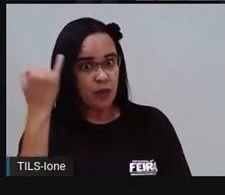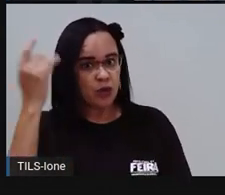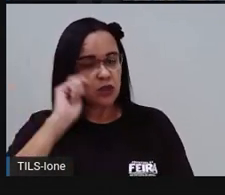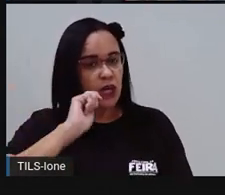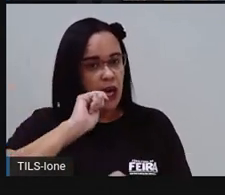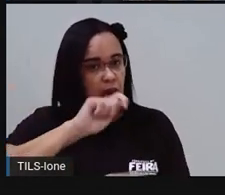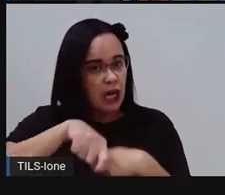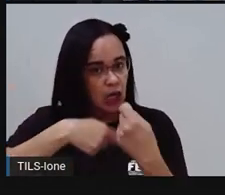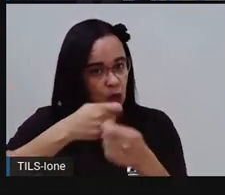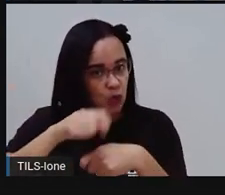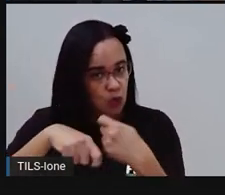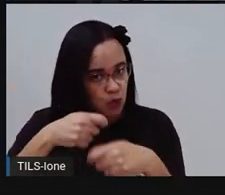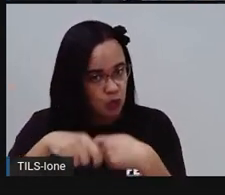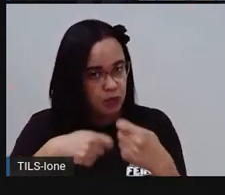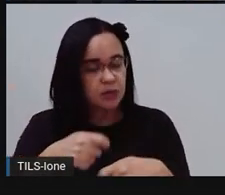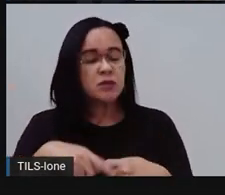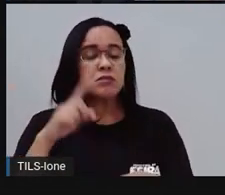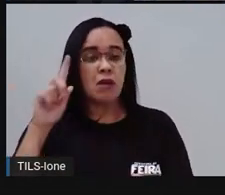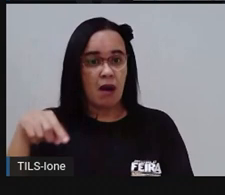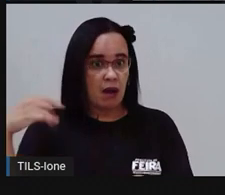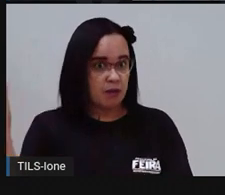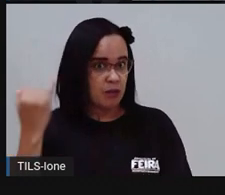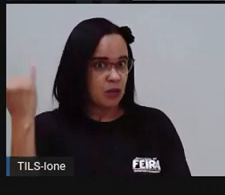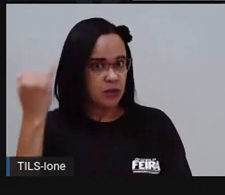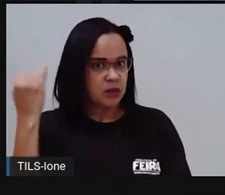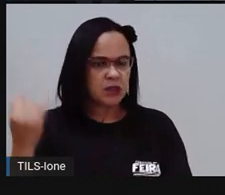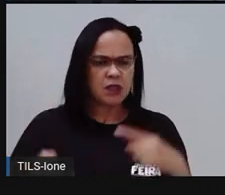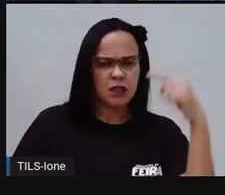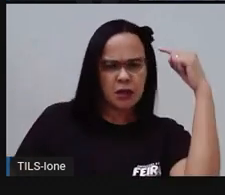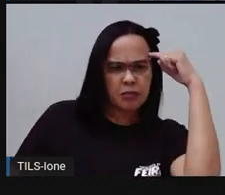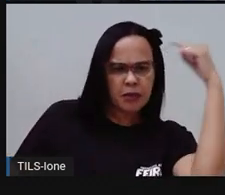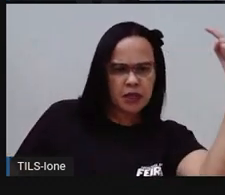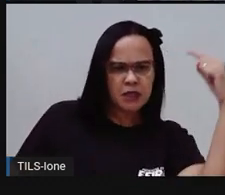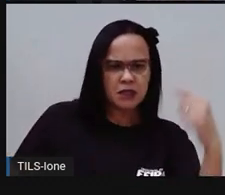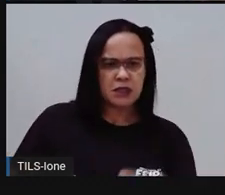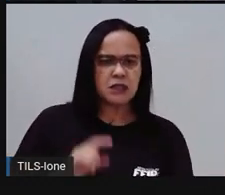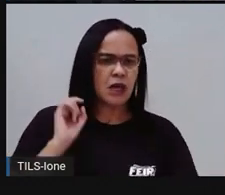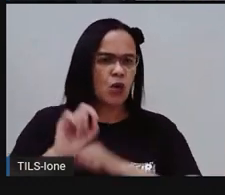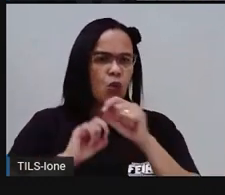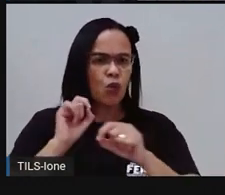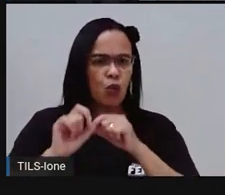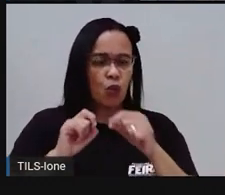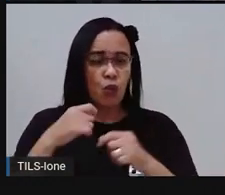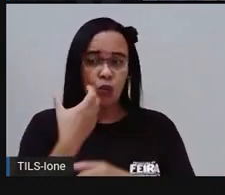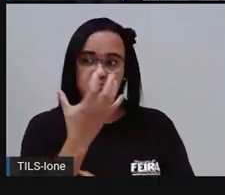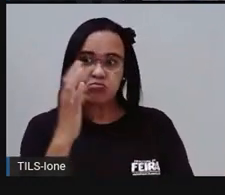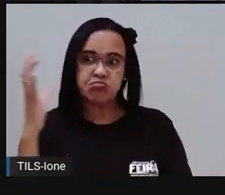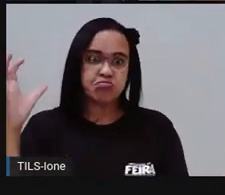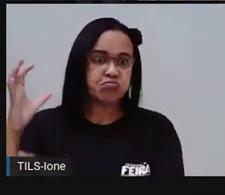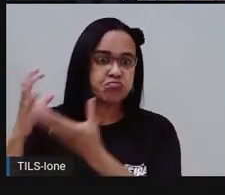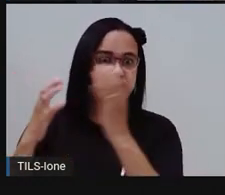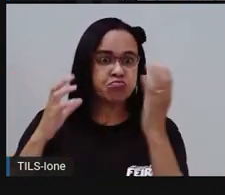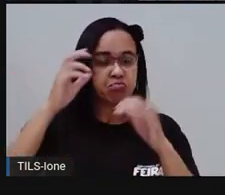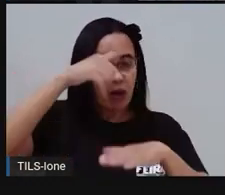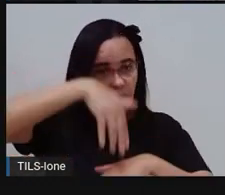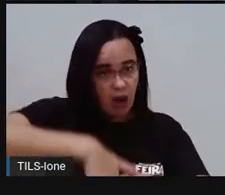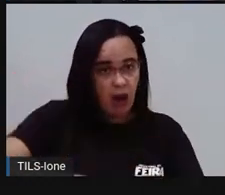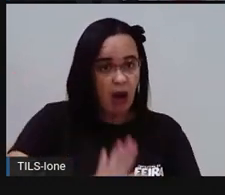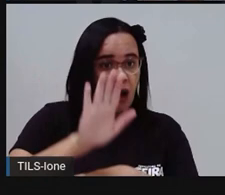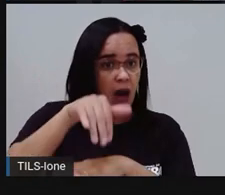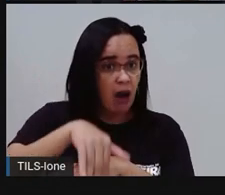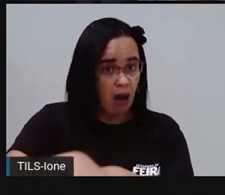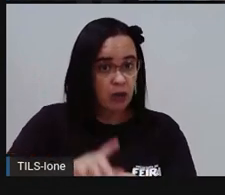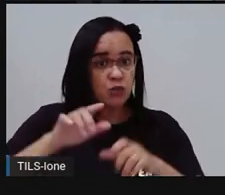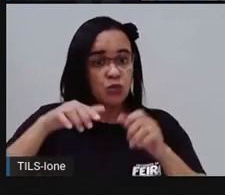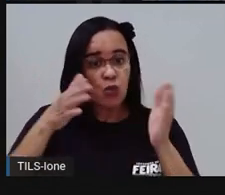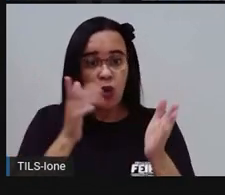falou, economizar tanto pensando na natureza, né? Pensando que a água pode, a água potável,